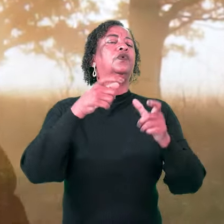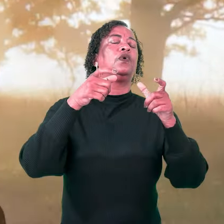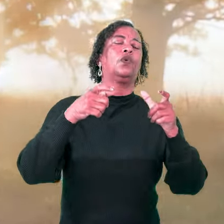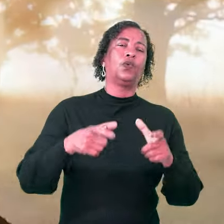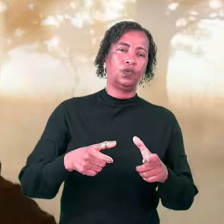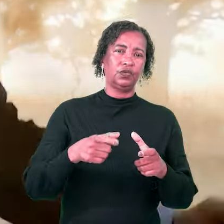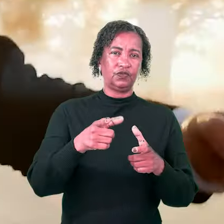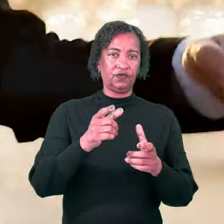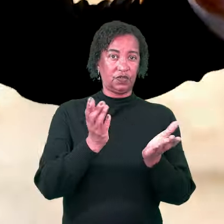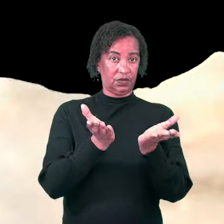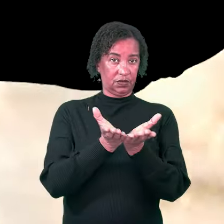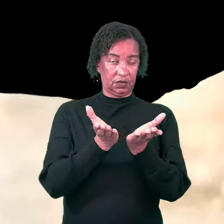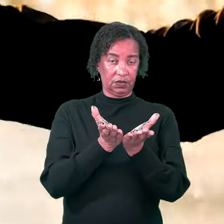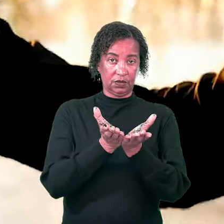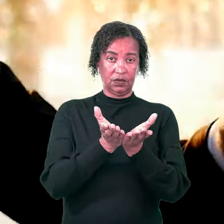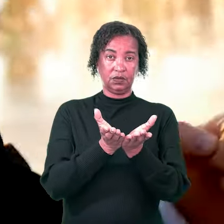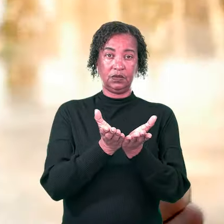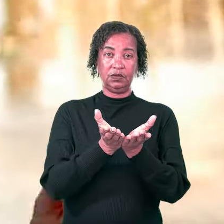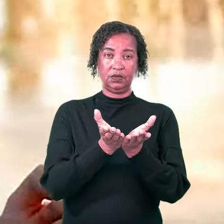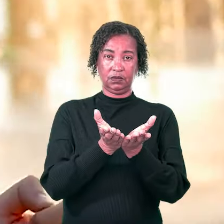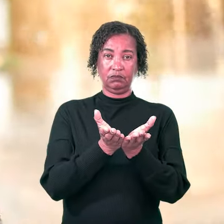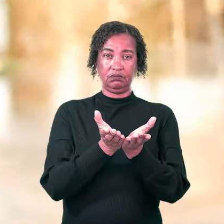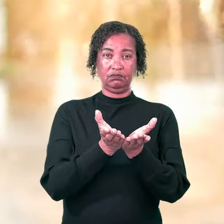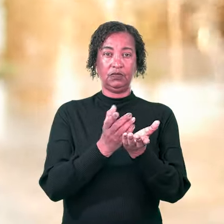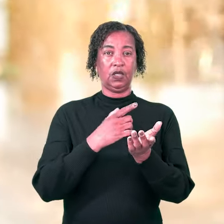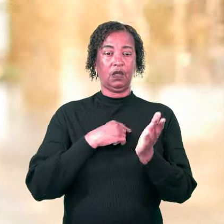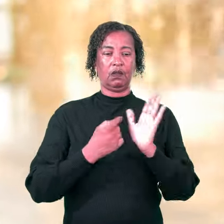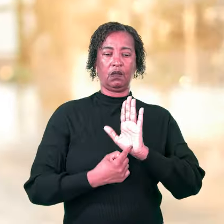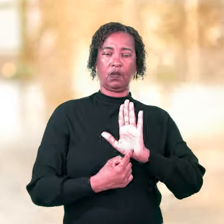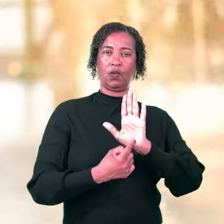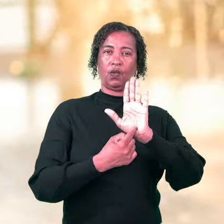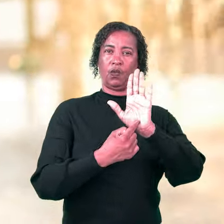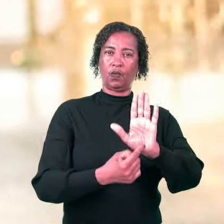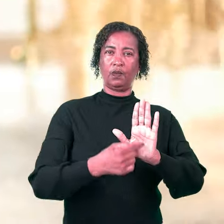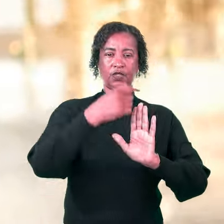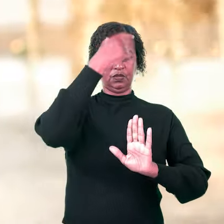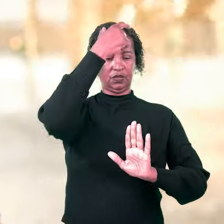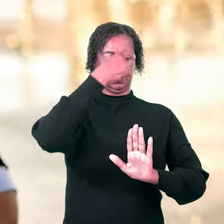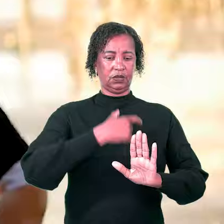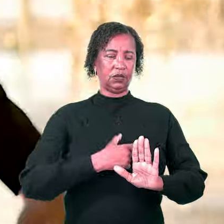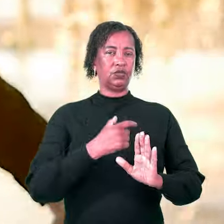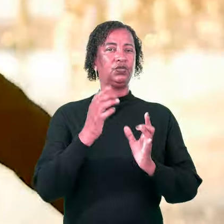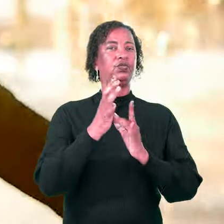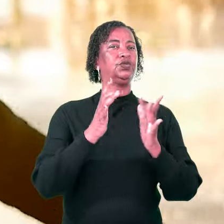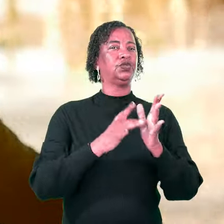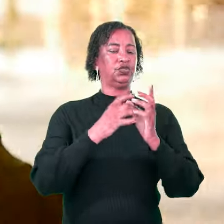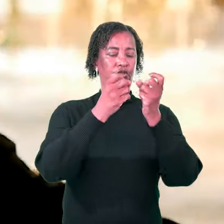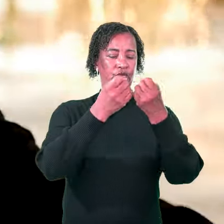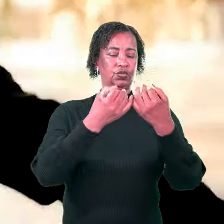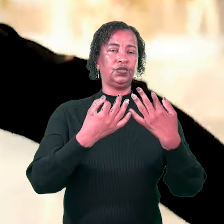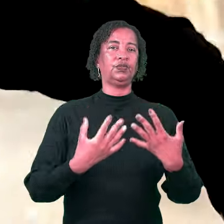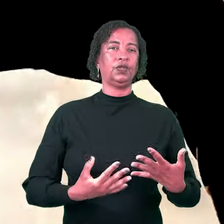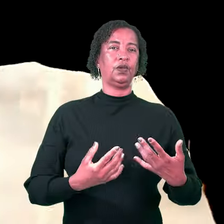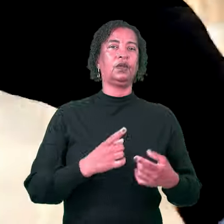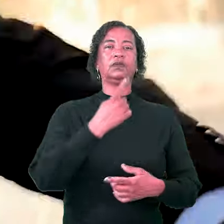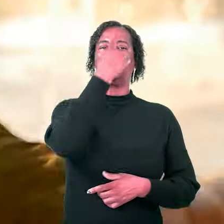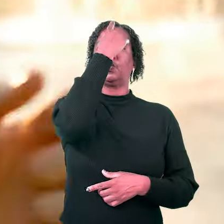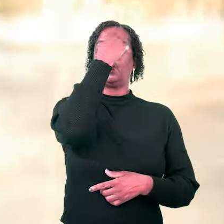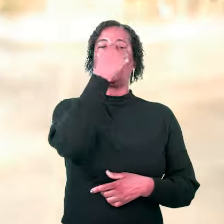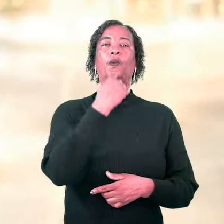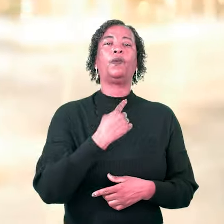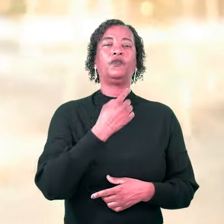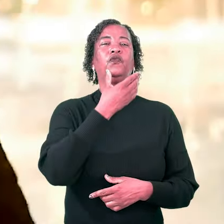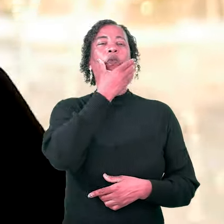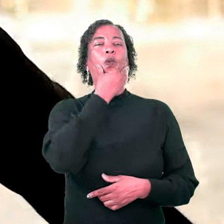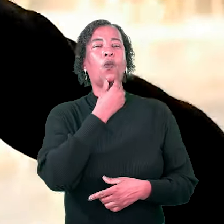Você é um cristão? Com a apresentação dessas atitudes, Jesus está dizendo, aqui está o perfil de um homem